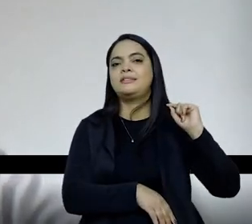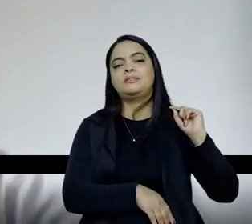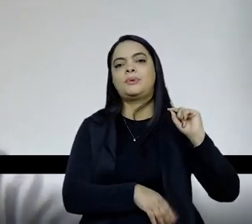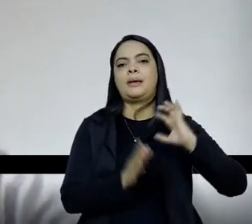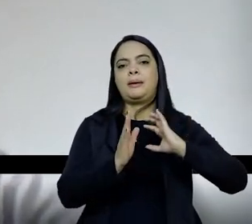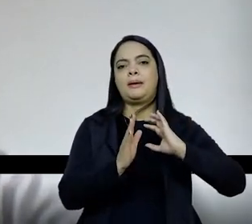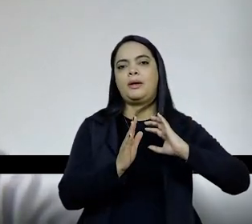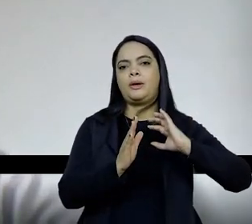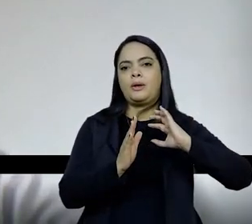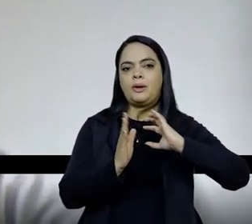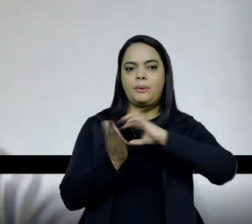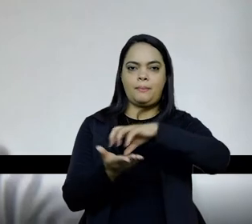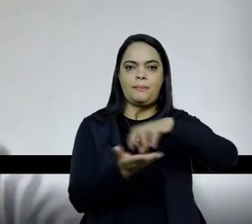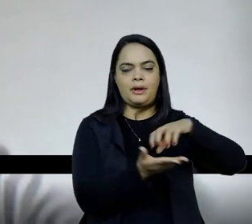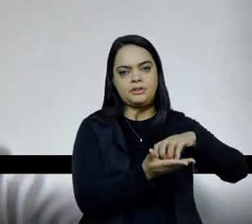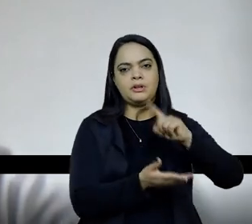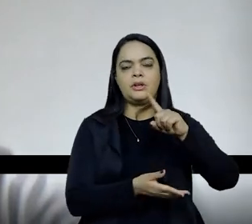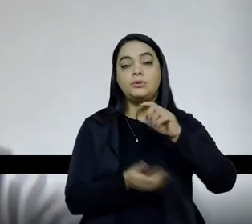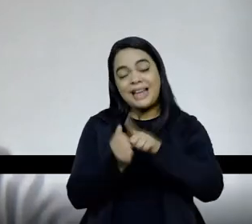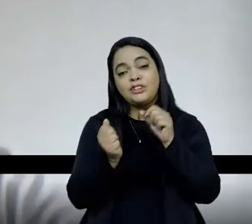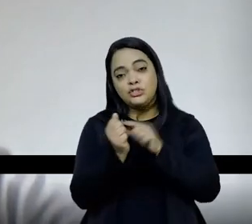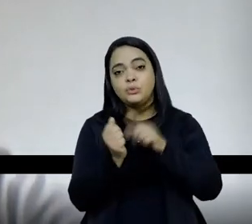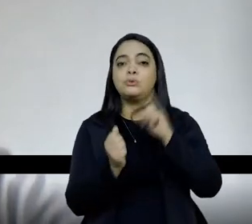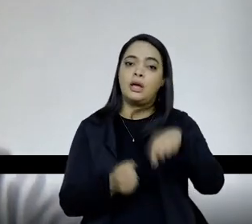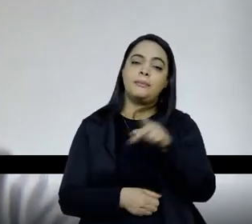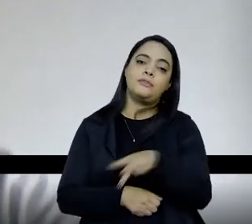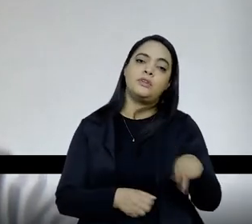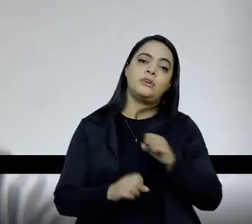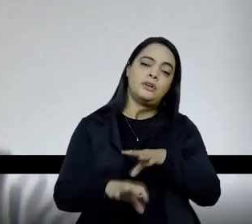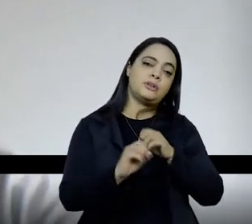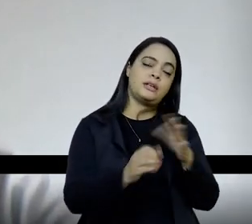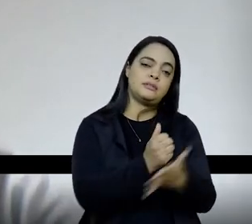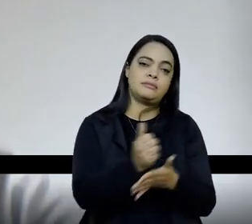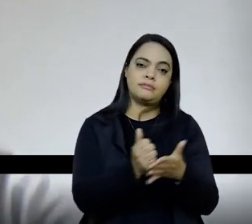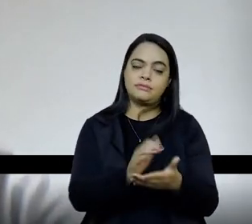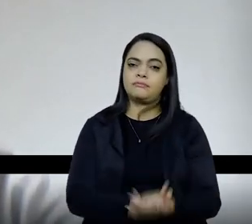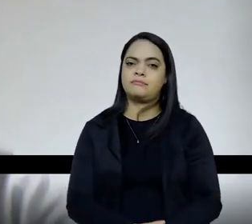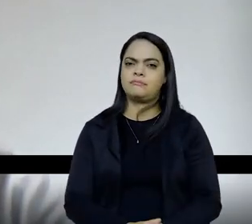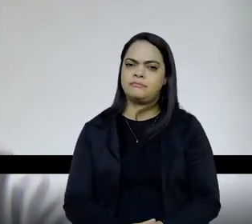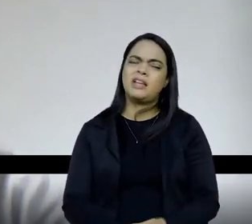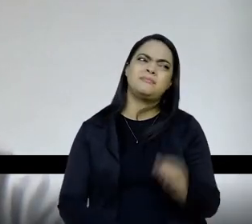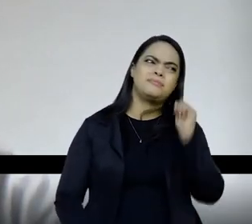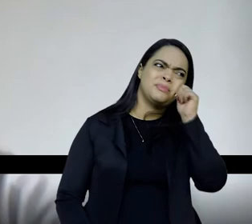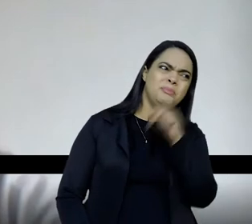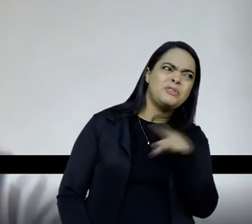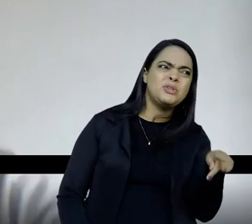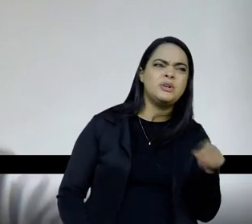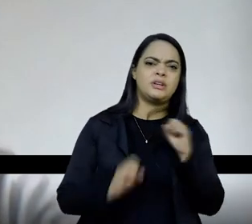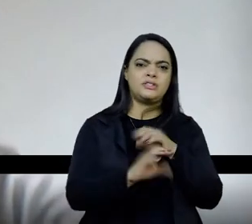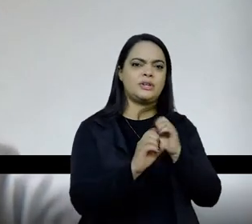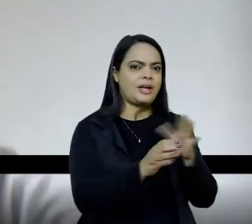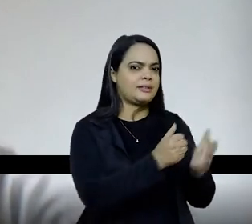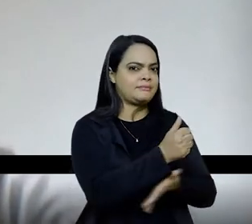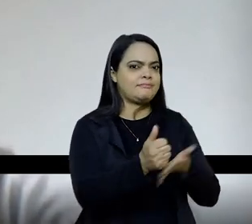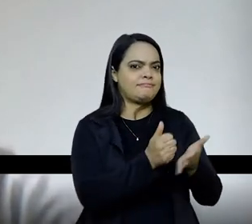são de professores de educação básica, mas não é, é um professor, é uma professora de educação básica com características